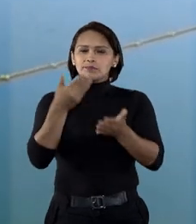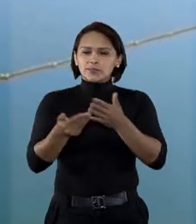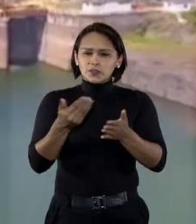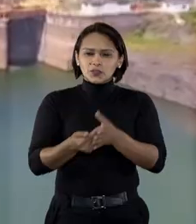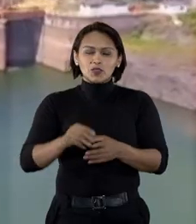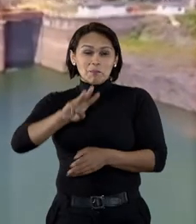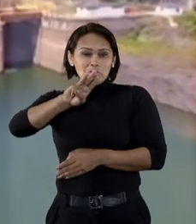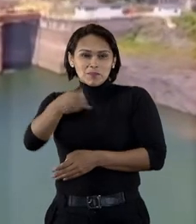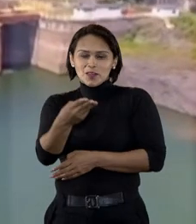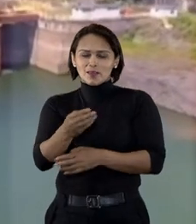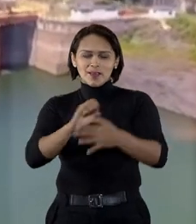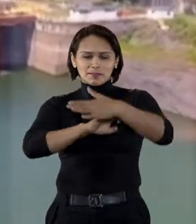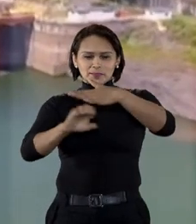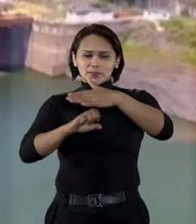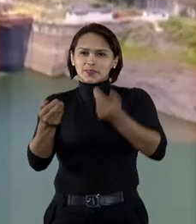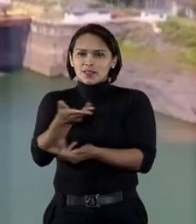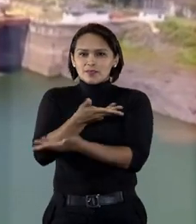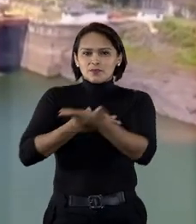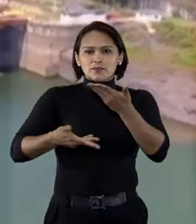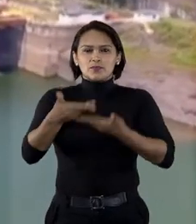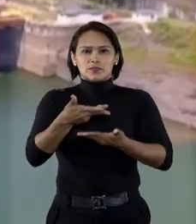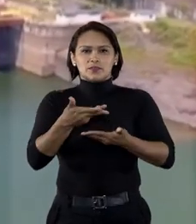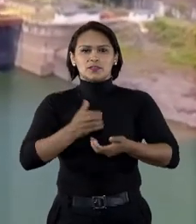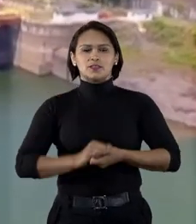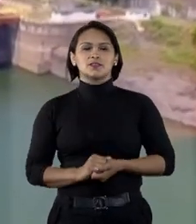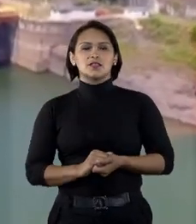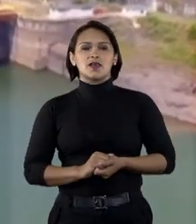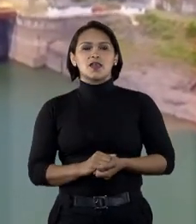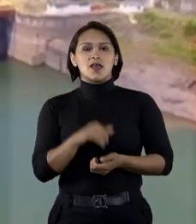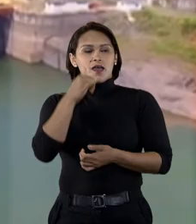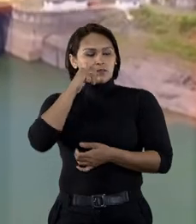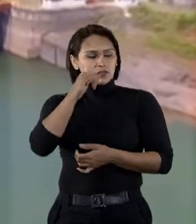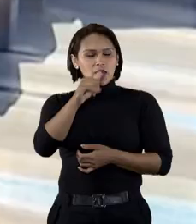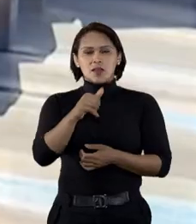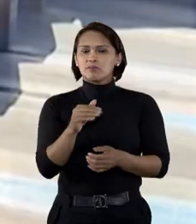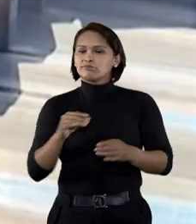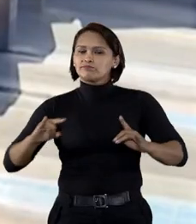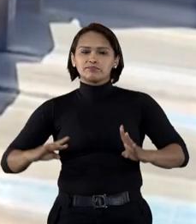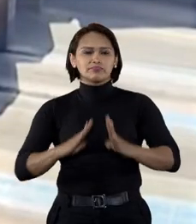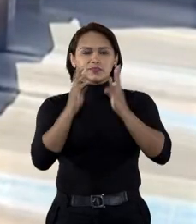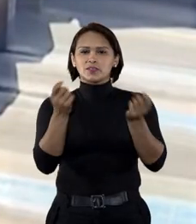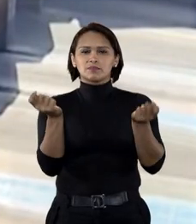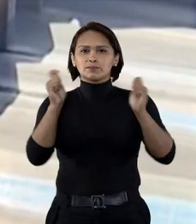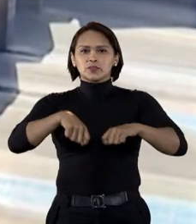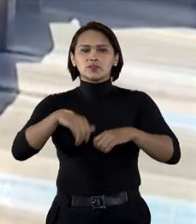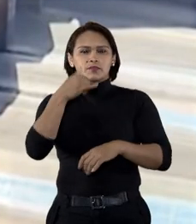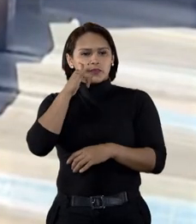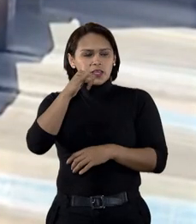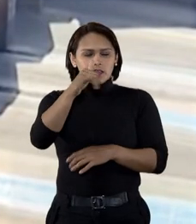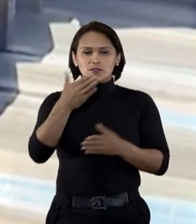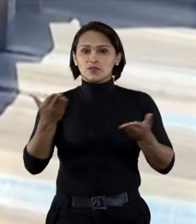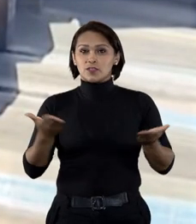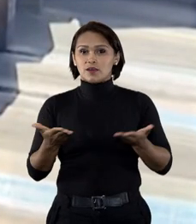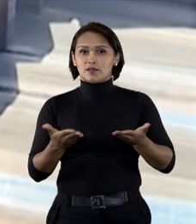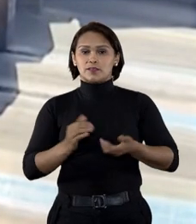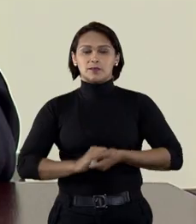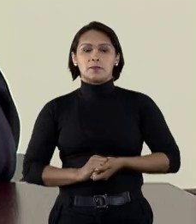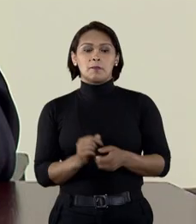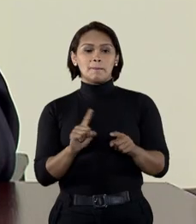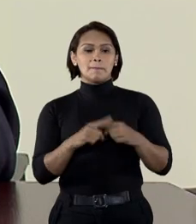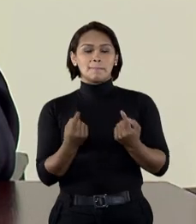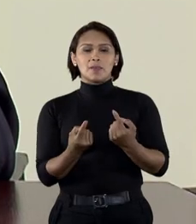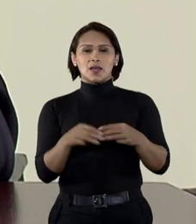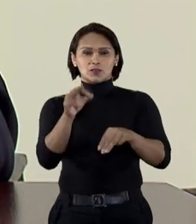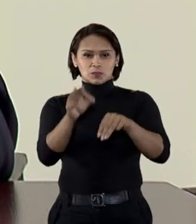traz prejuízos milionários às demais empresas integrantes do sistema, sem que a usina tenha qualquer capacidade de produzir energia no momento.